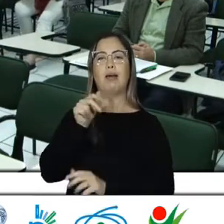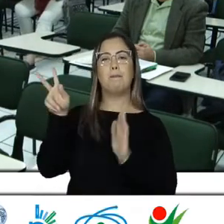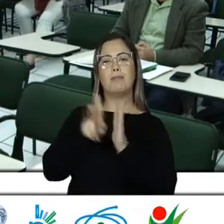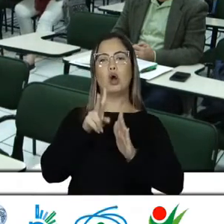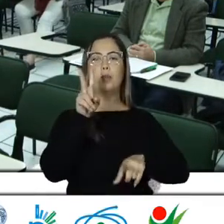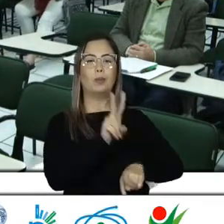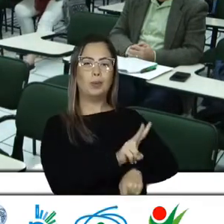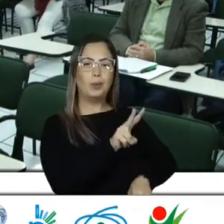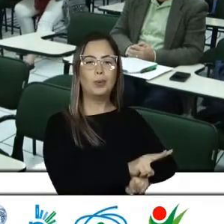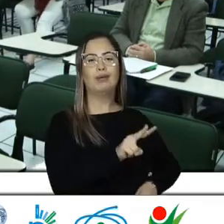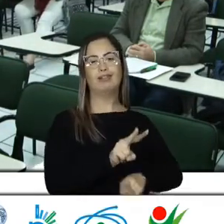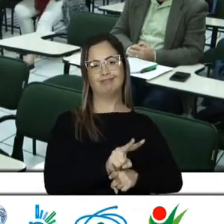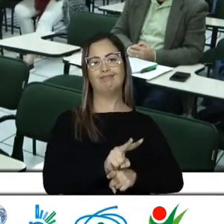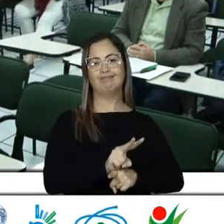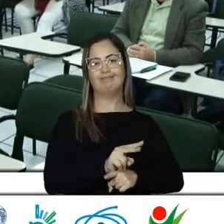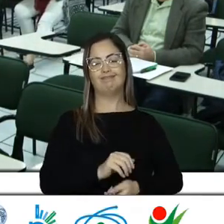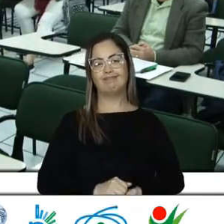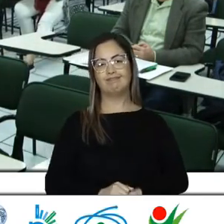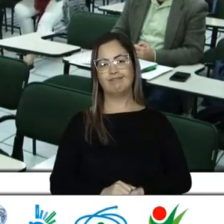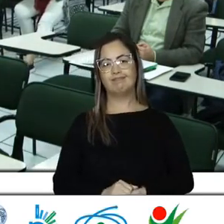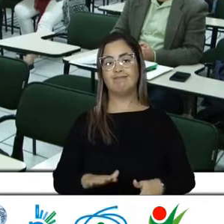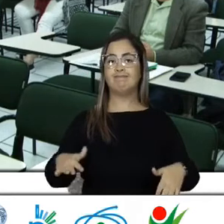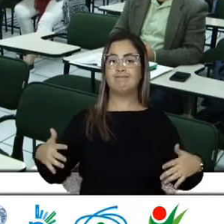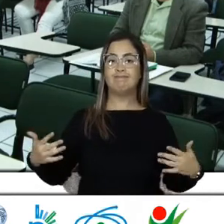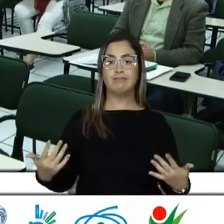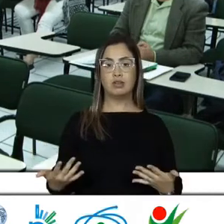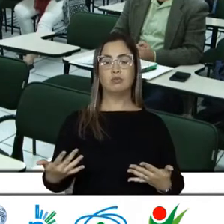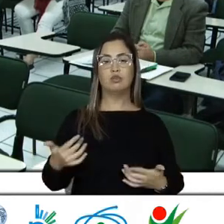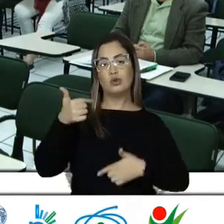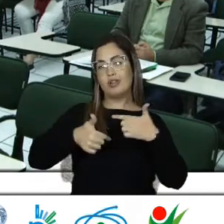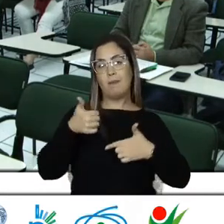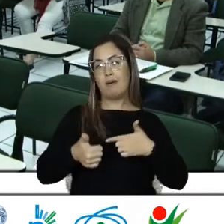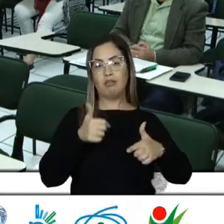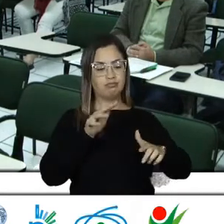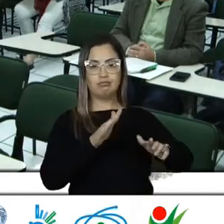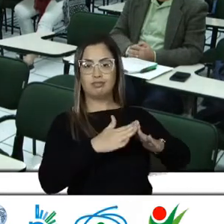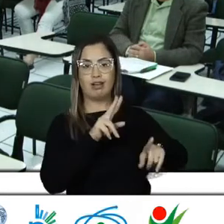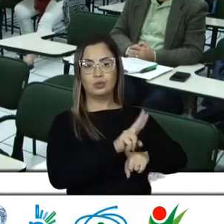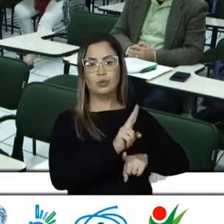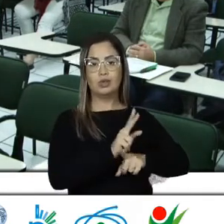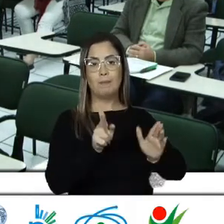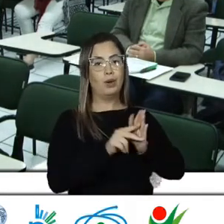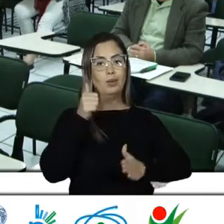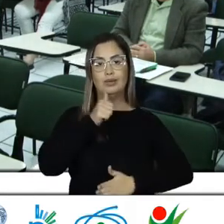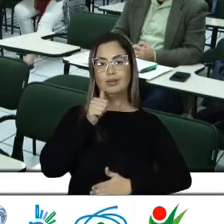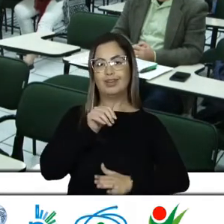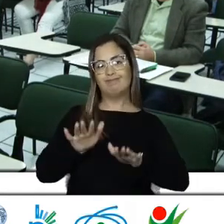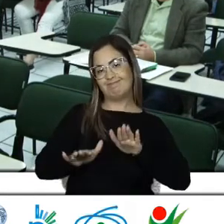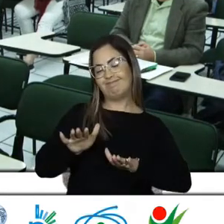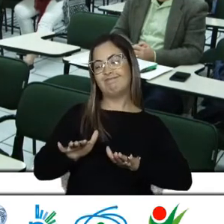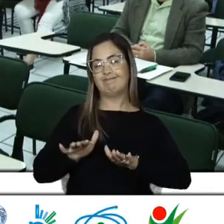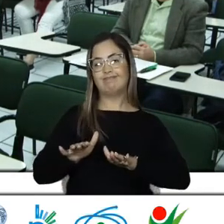questões Do doméstico Então O emprego doméstico Então é uma situação O atendimento Assim Das